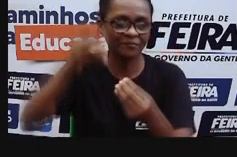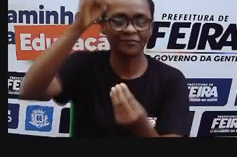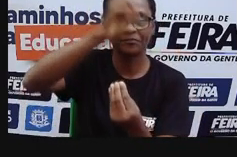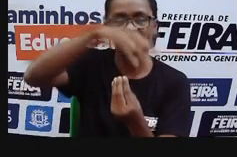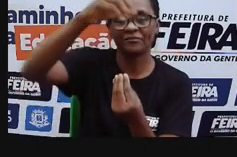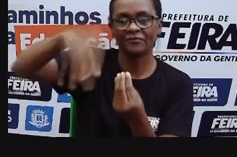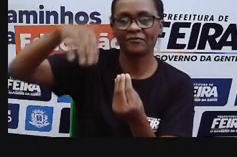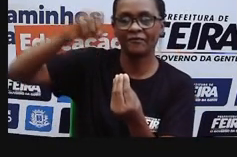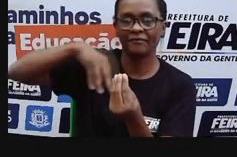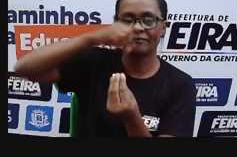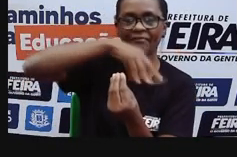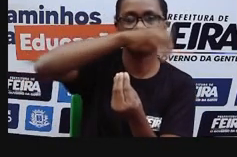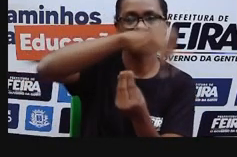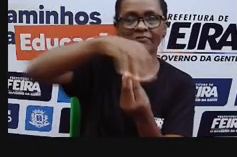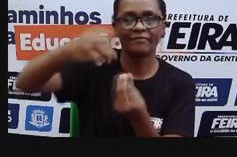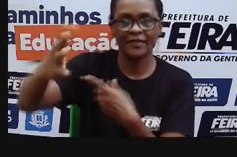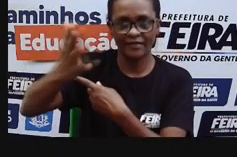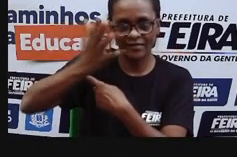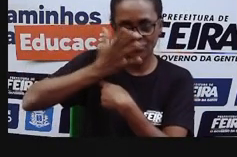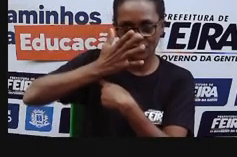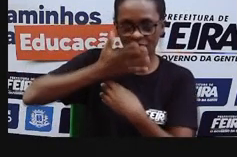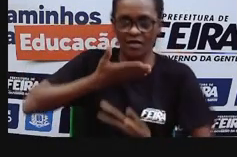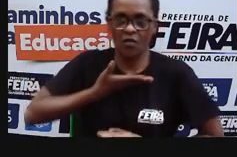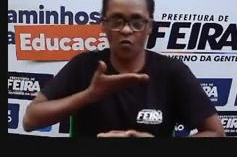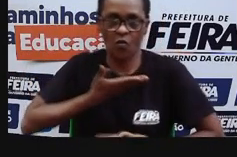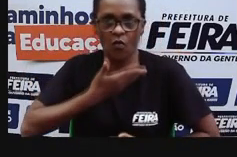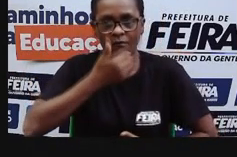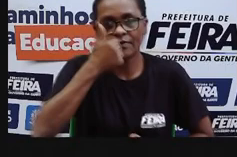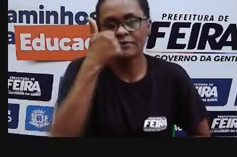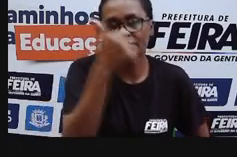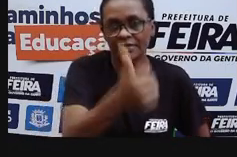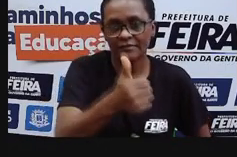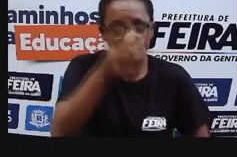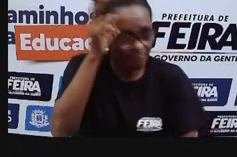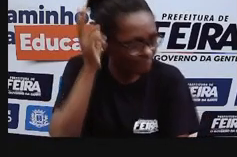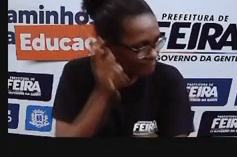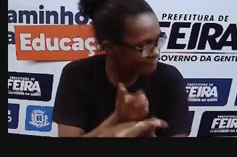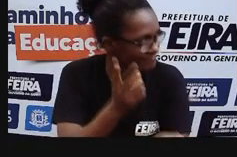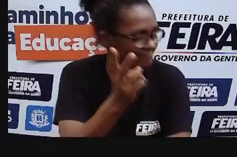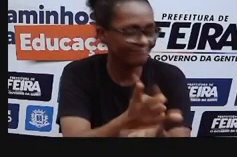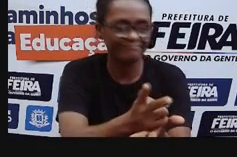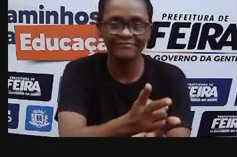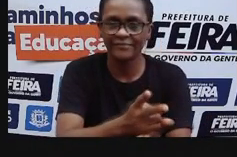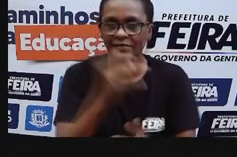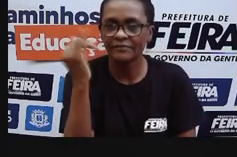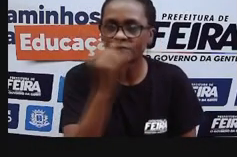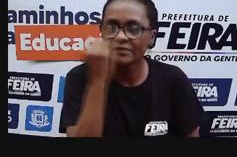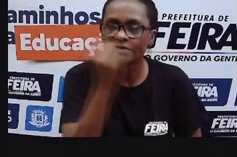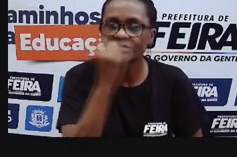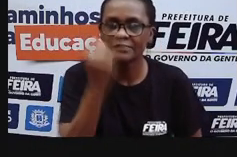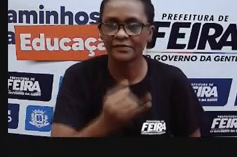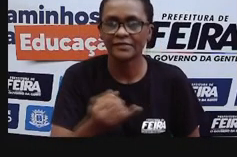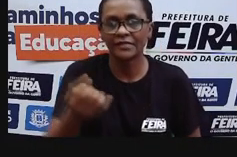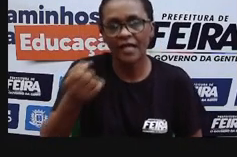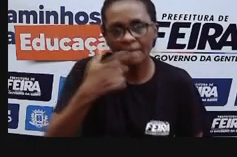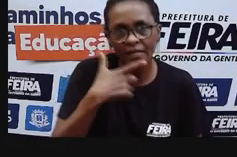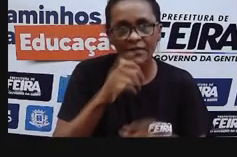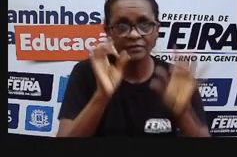importante dos micro-organismos é na produção de medicamentos, tá? A gente tem antibióticos,